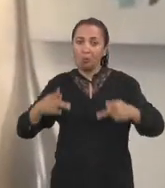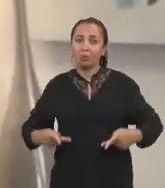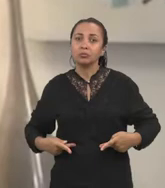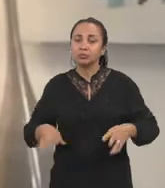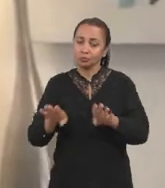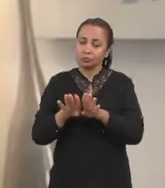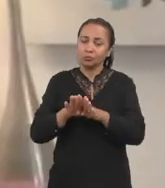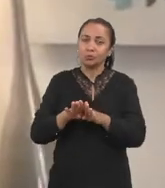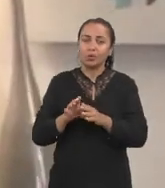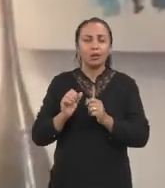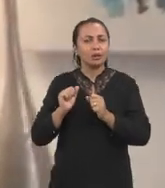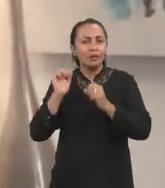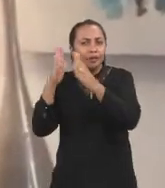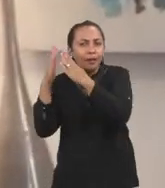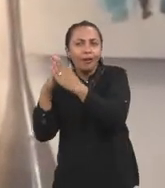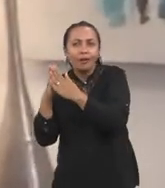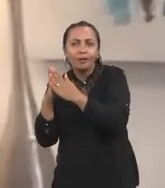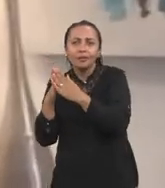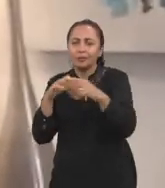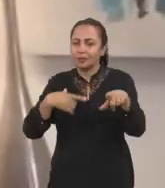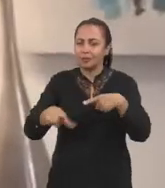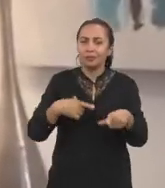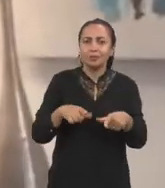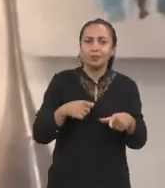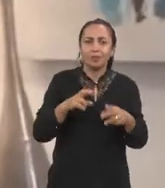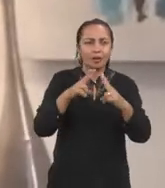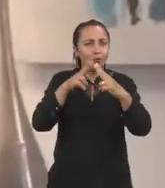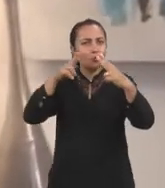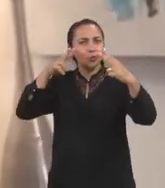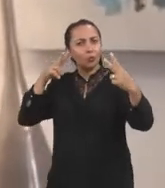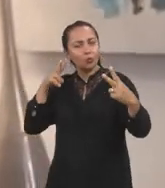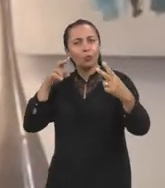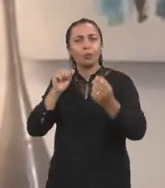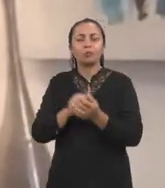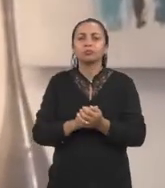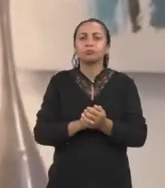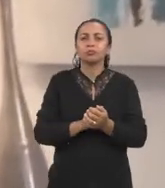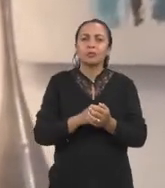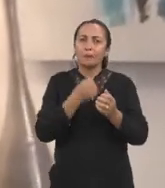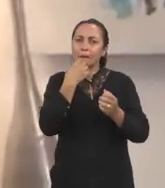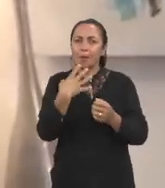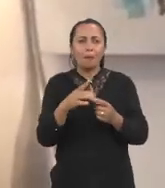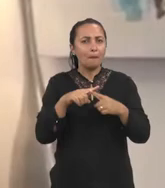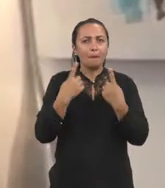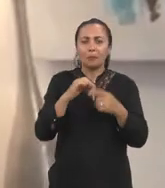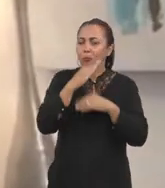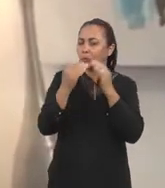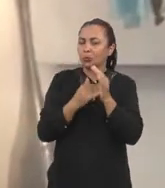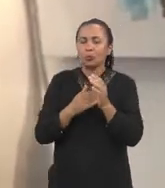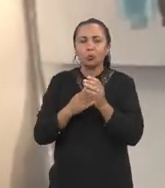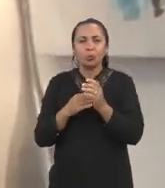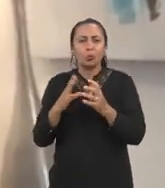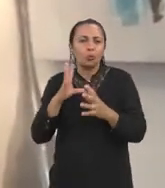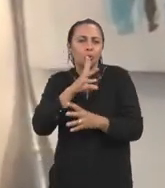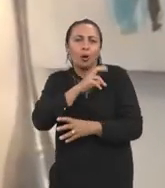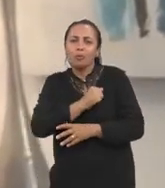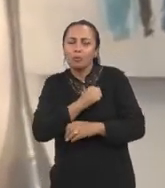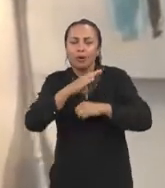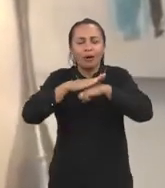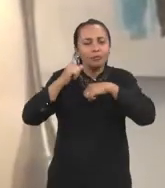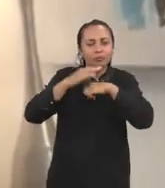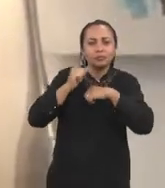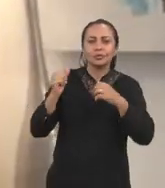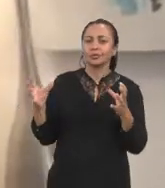conforto da sua casa, eles no seu trabalho, a gente de forma virtual, né? De forma virtual, mas com todo o calor que essa equipe